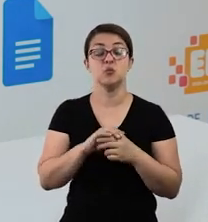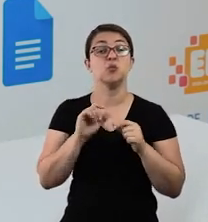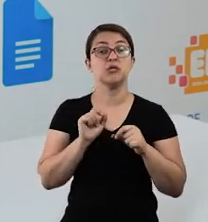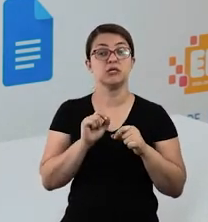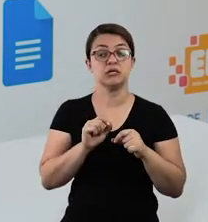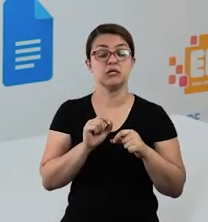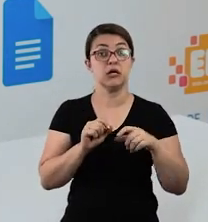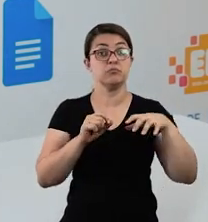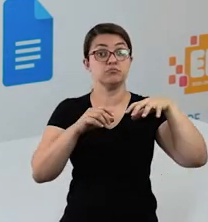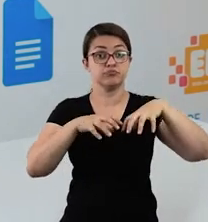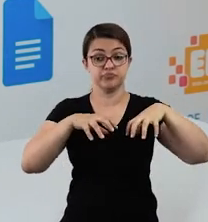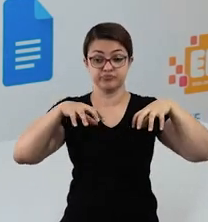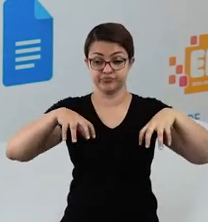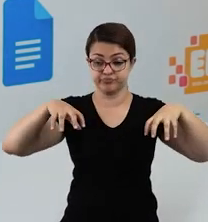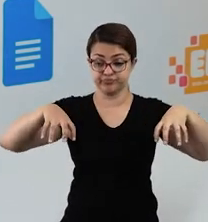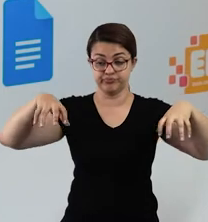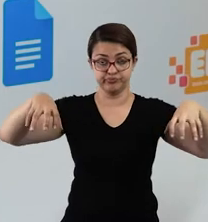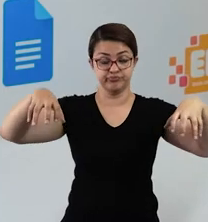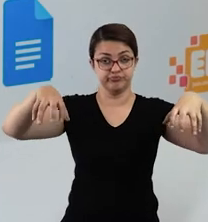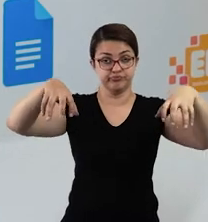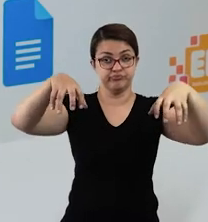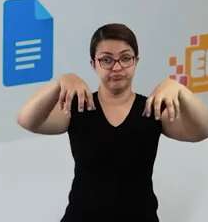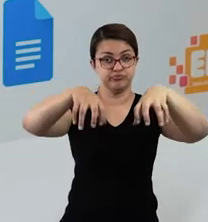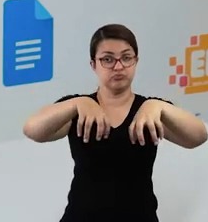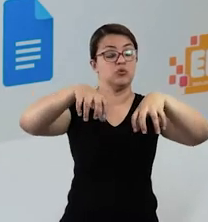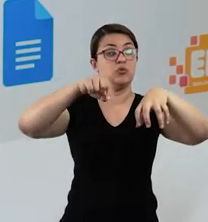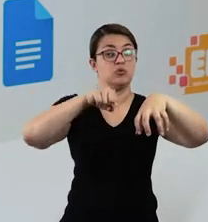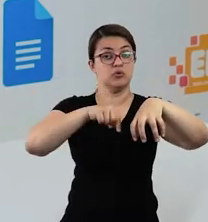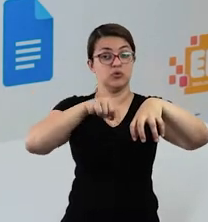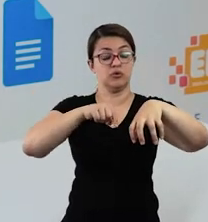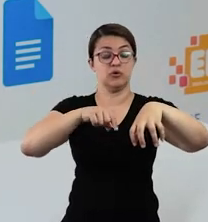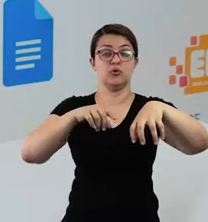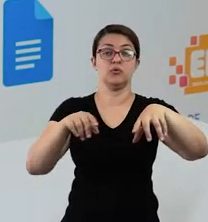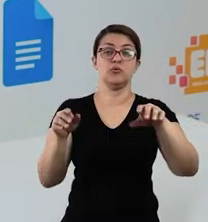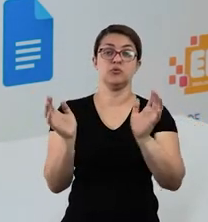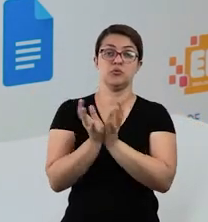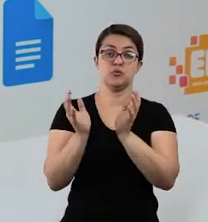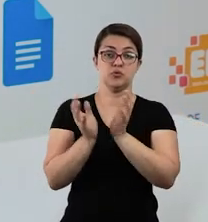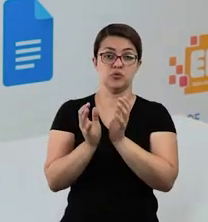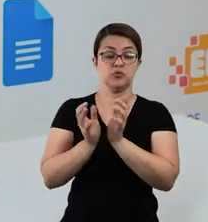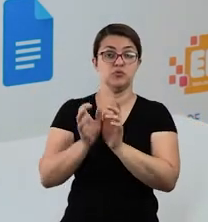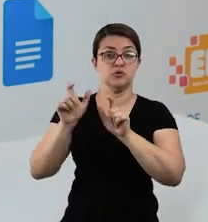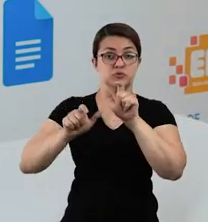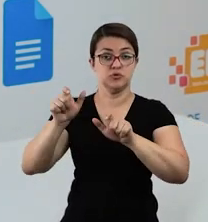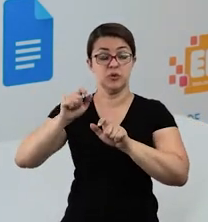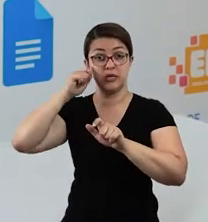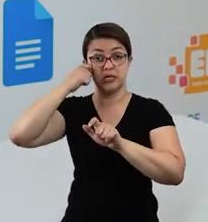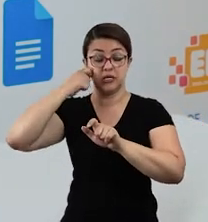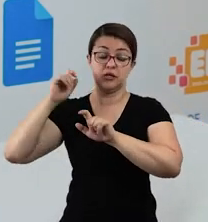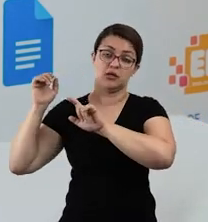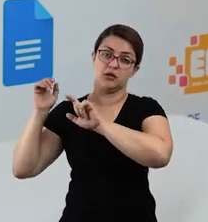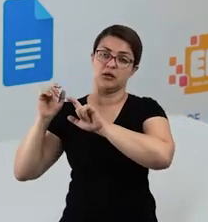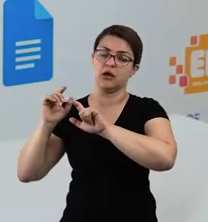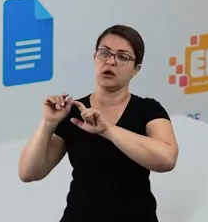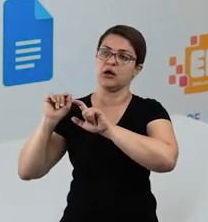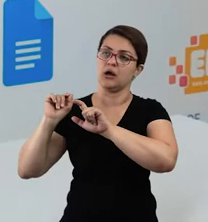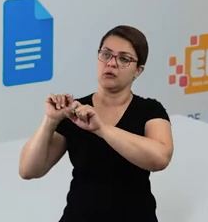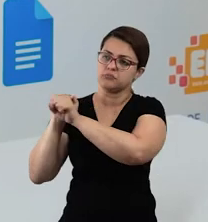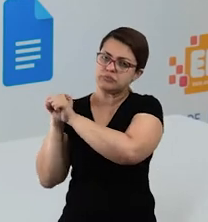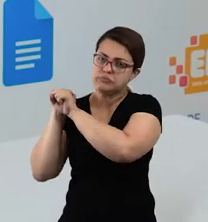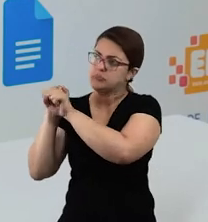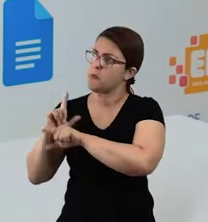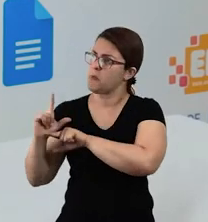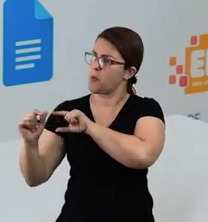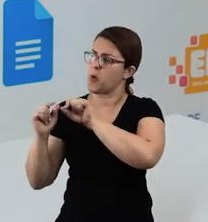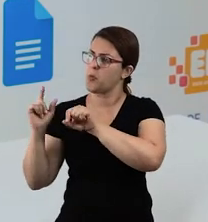Então, Quilombo eram aldeias, eram povoados, que os negros, quando eles conseguiam escapar ou fugir,